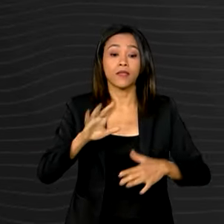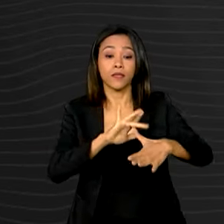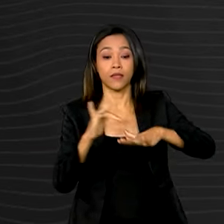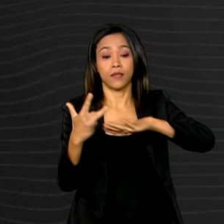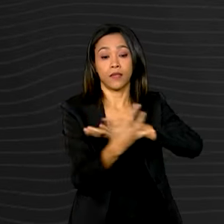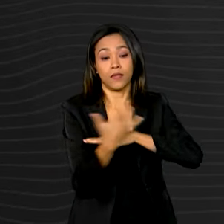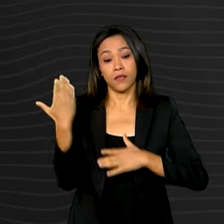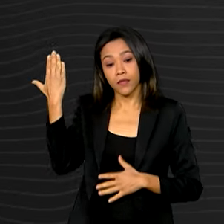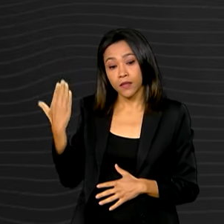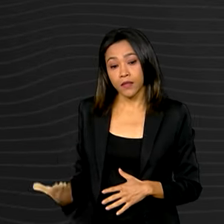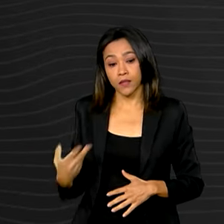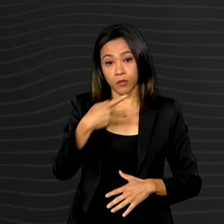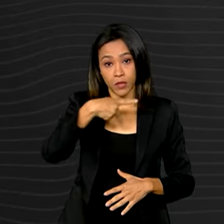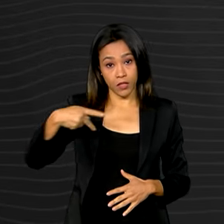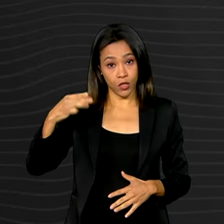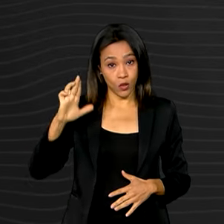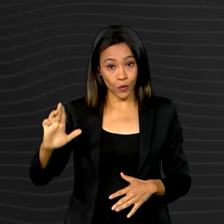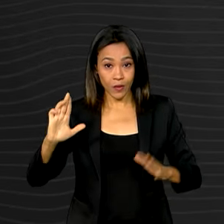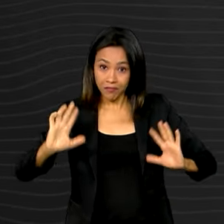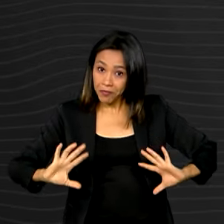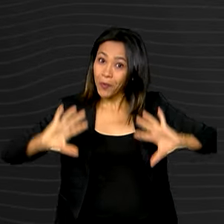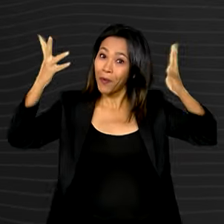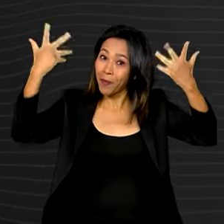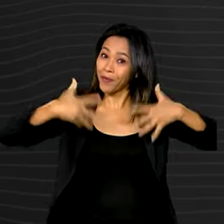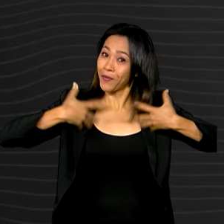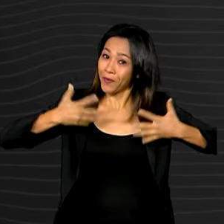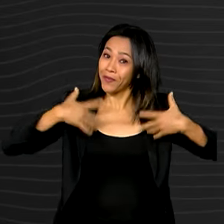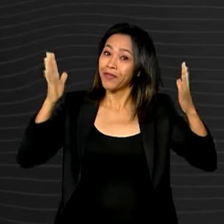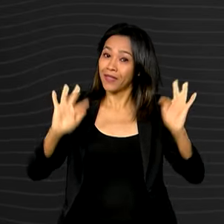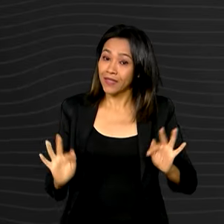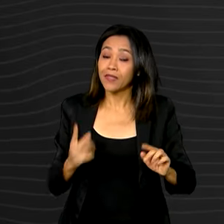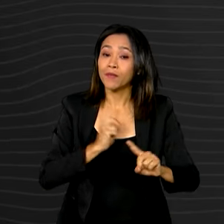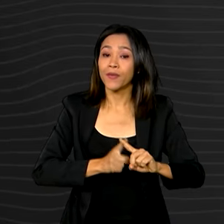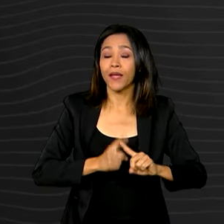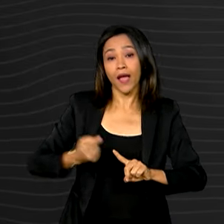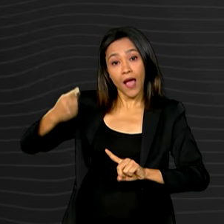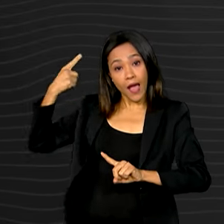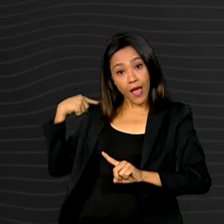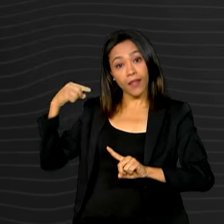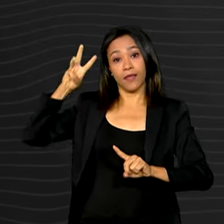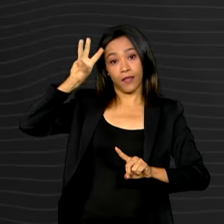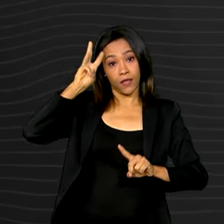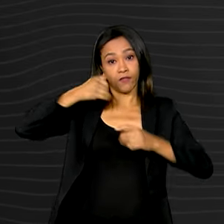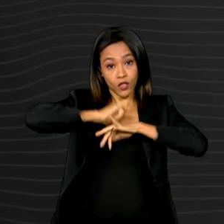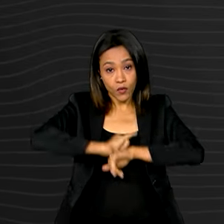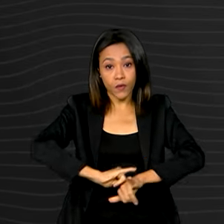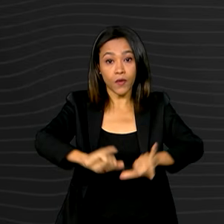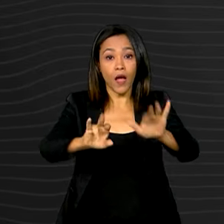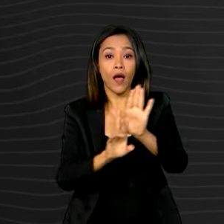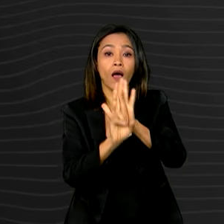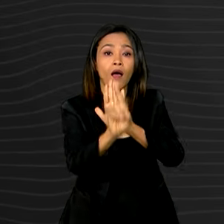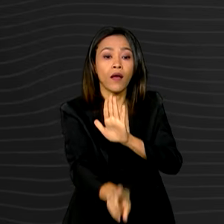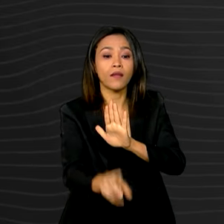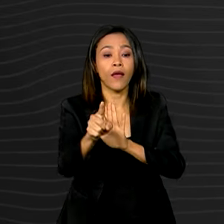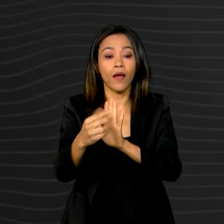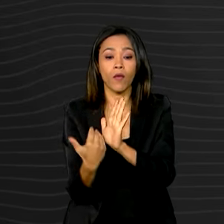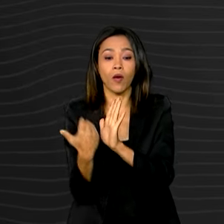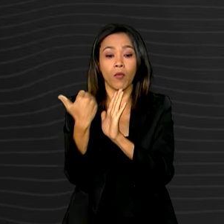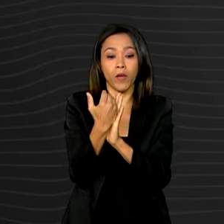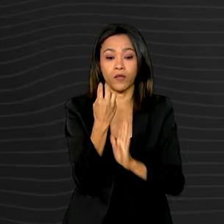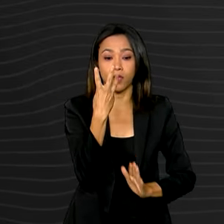o presidente Lula comemorou os números. Ele destacou que o resultado, divulgado nesta terça-feira, representa a alta de 3